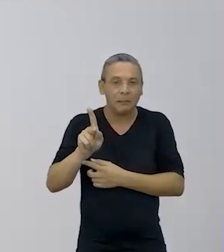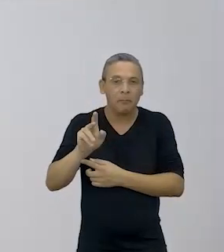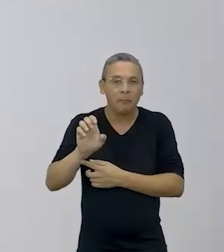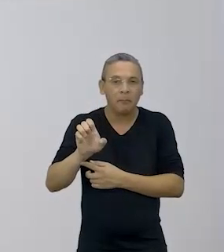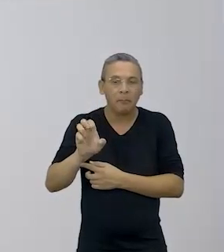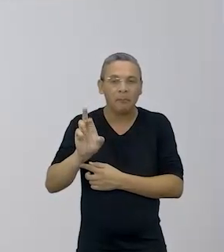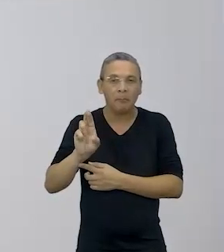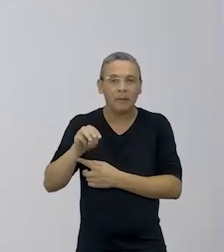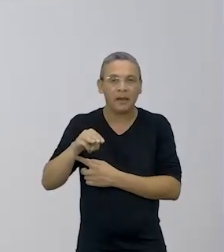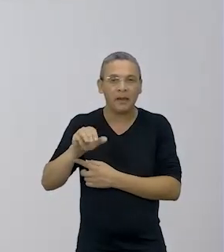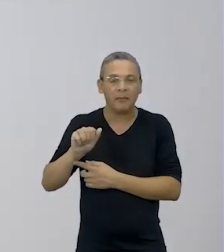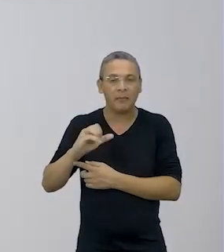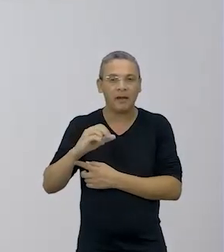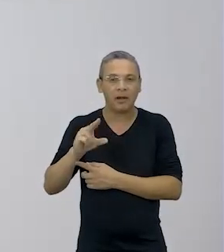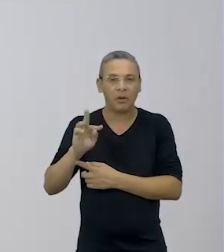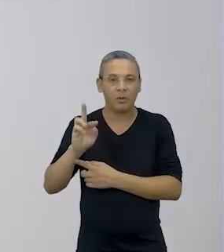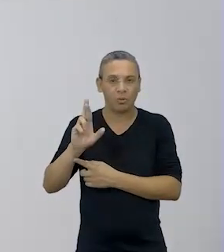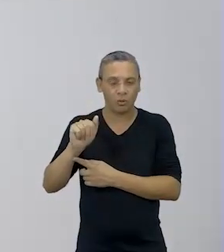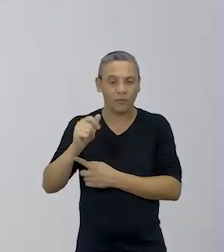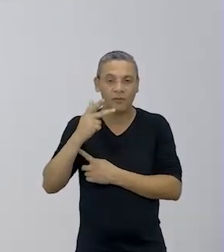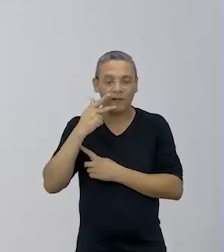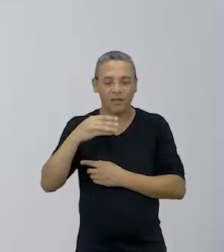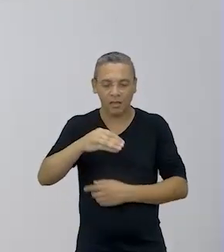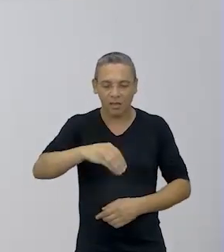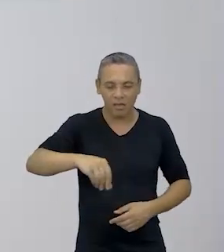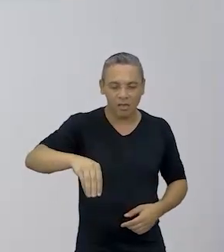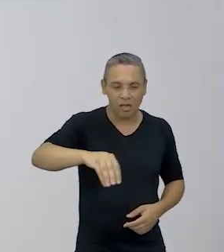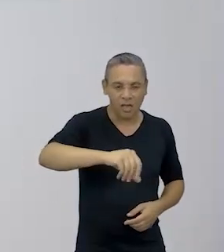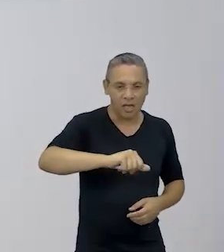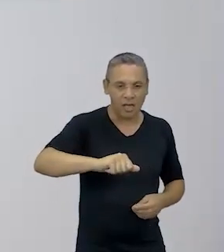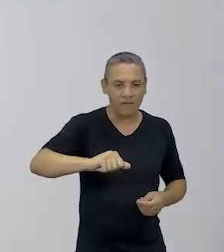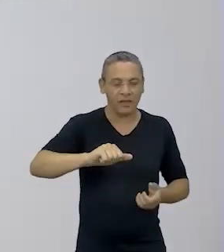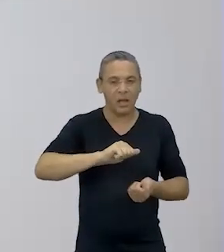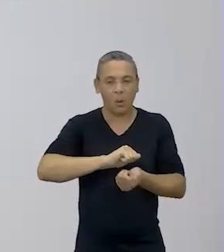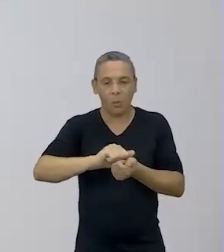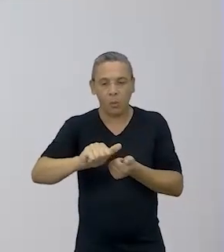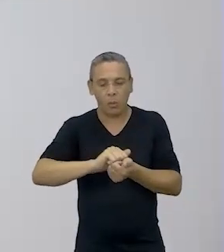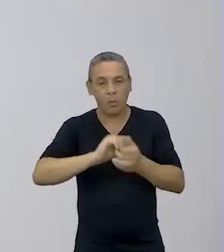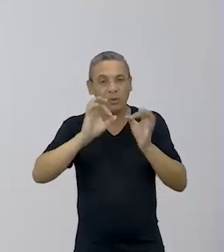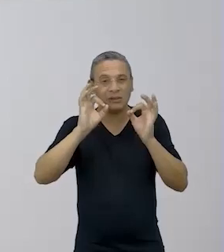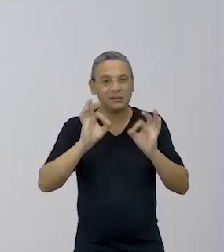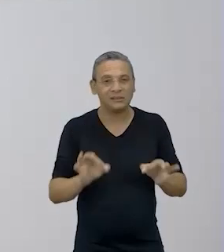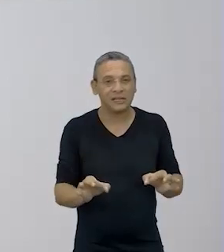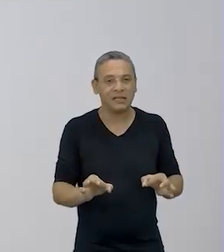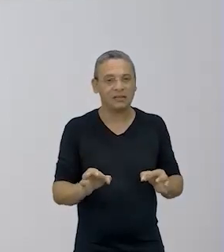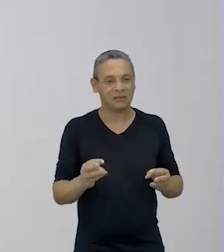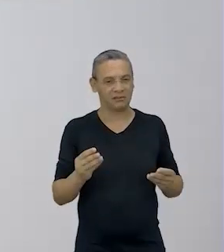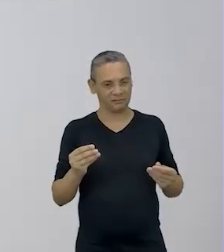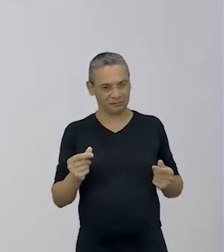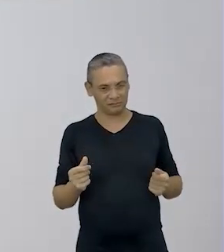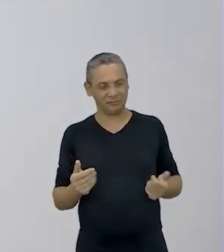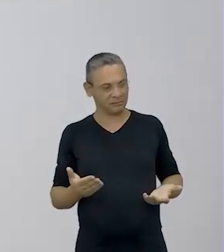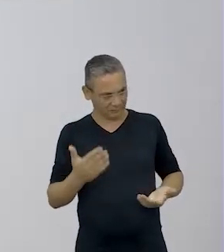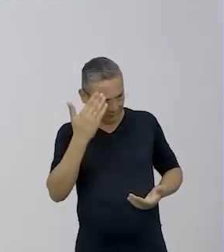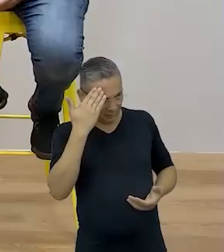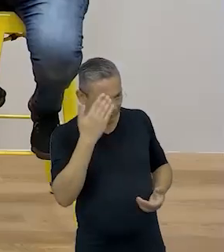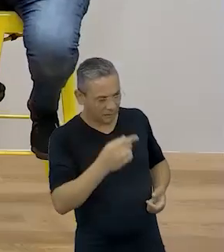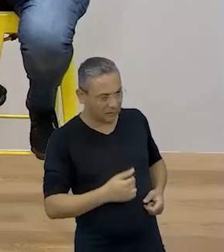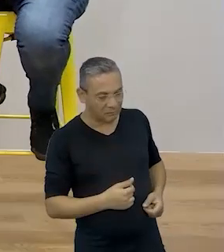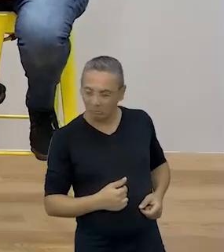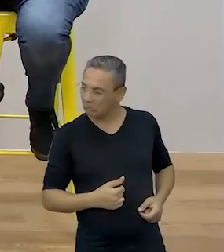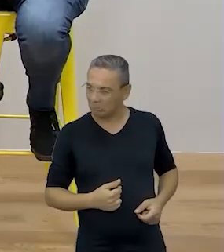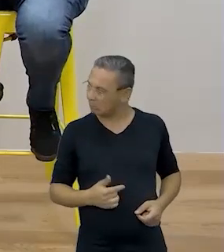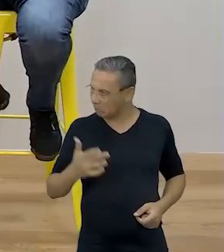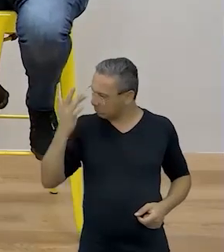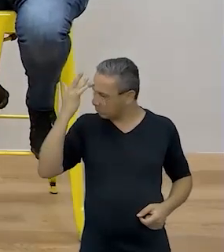utilizada, né? Ela tem que ser uma areia lavada. Não pode ter resíduo orgânico no meio da areia. Você sabia disso? Não, não. Eu também não